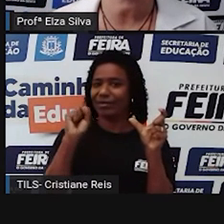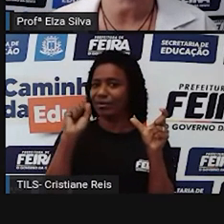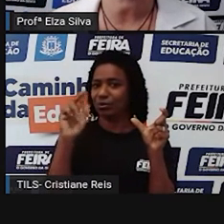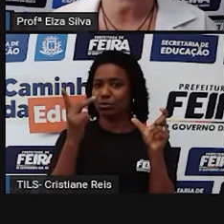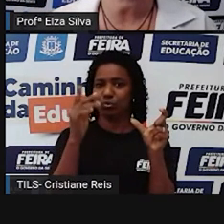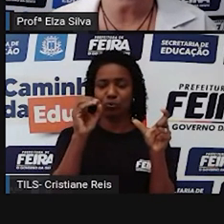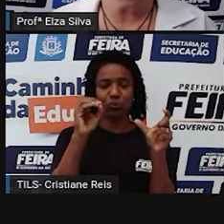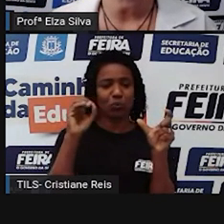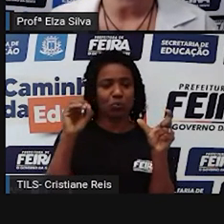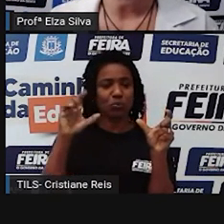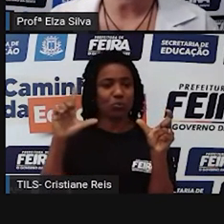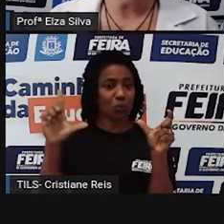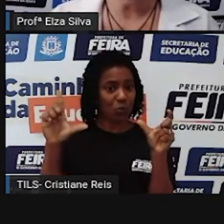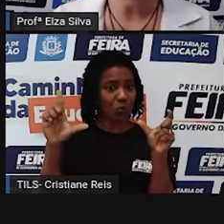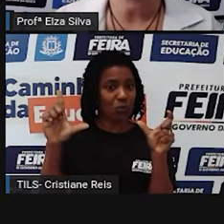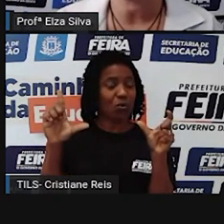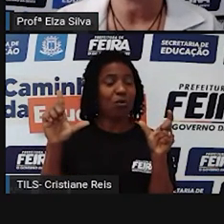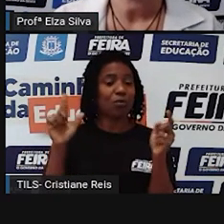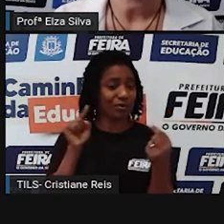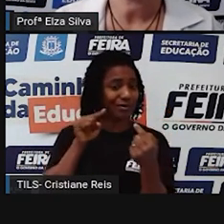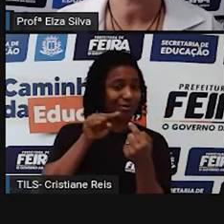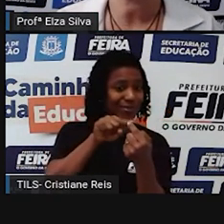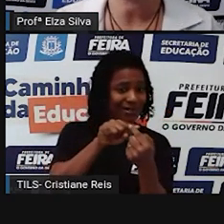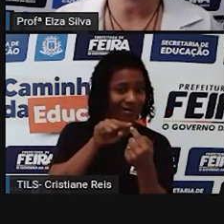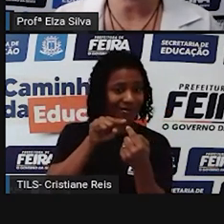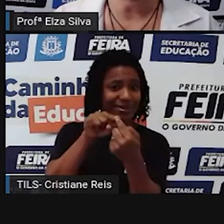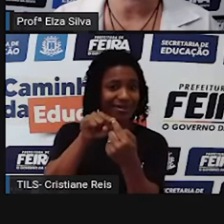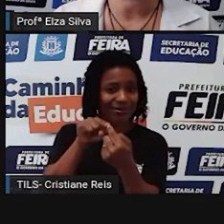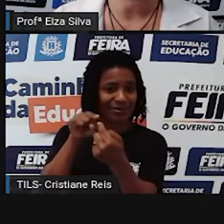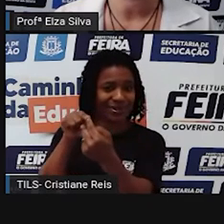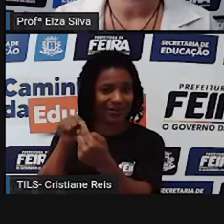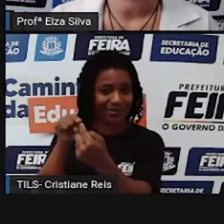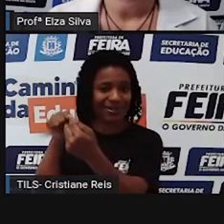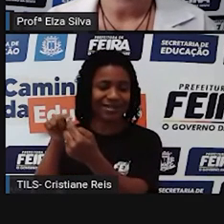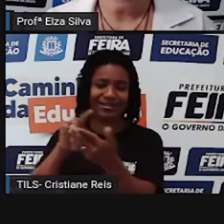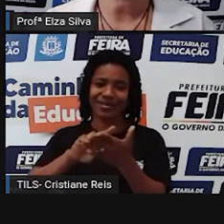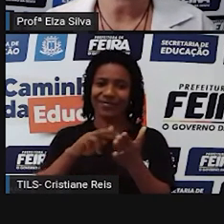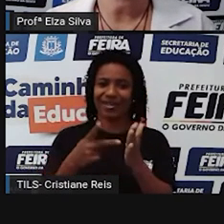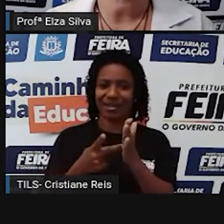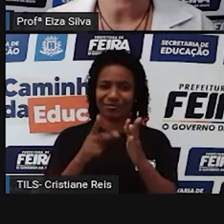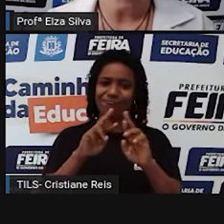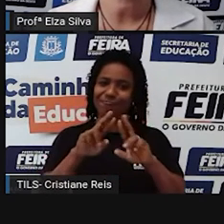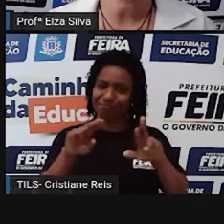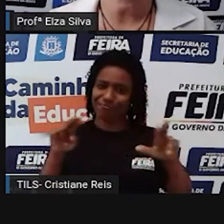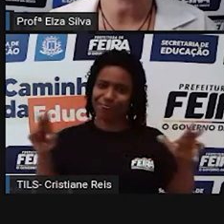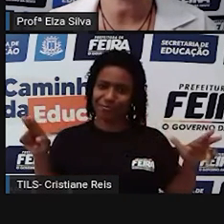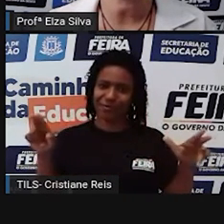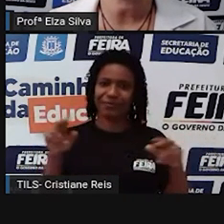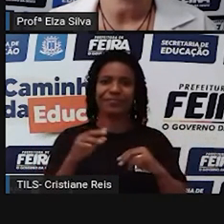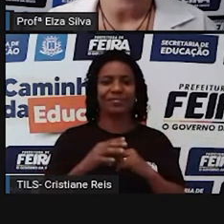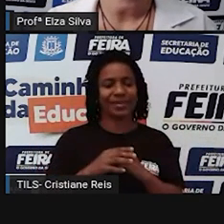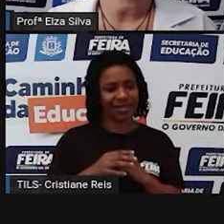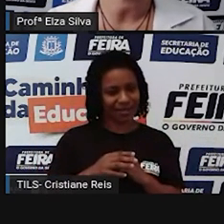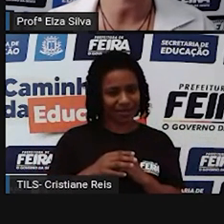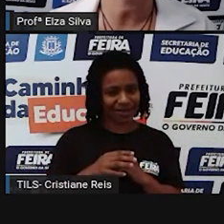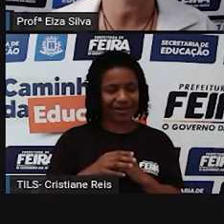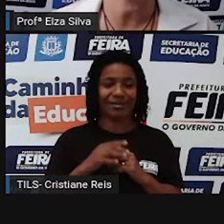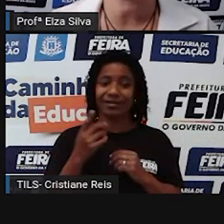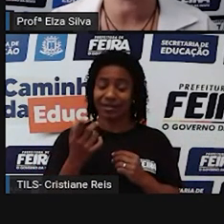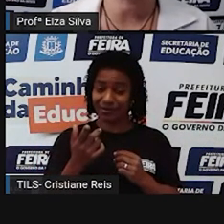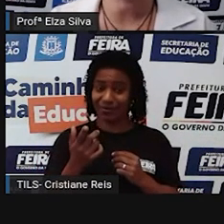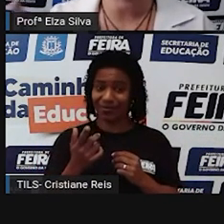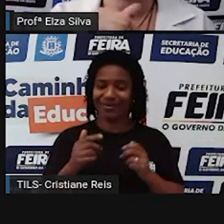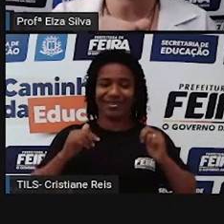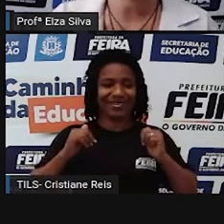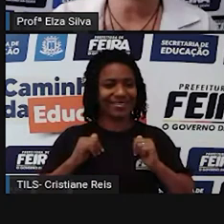palavras da língua inglesa e trazer outros significados Vejam que school bag é a mochila